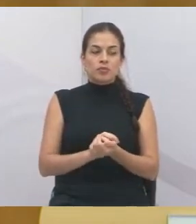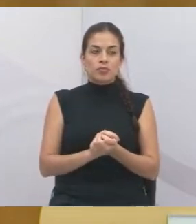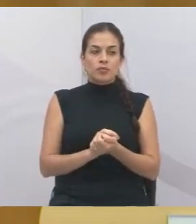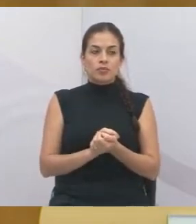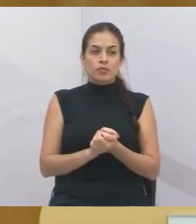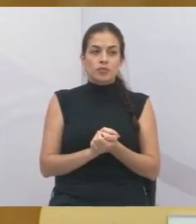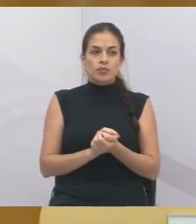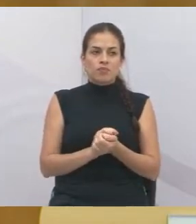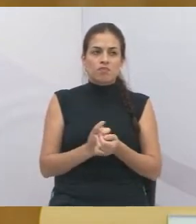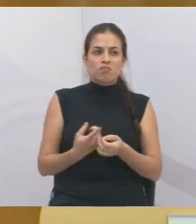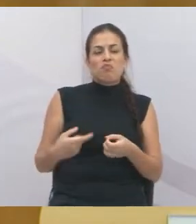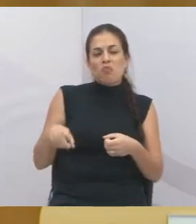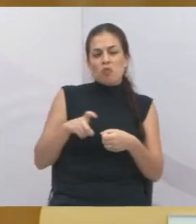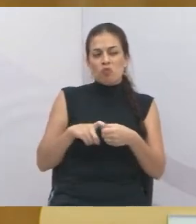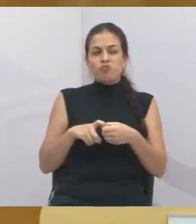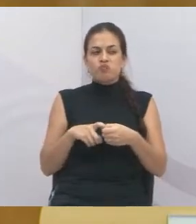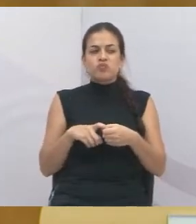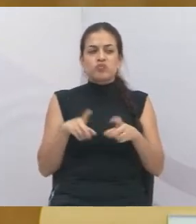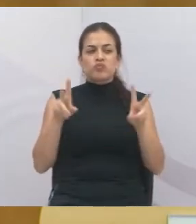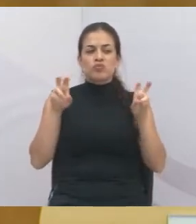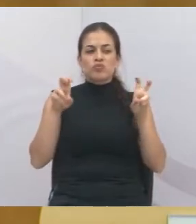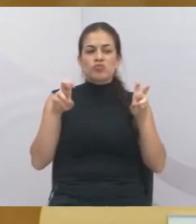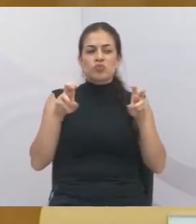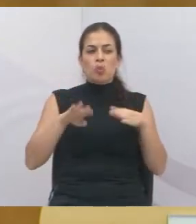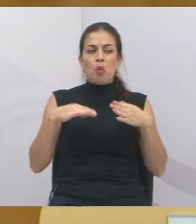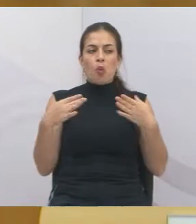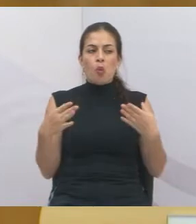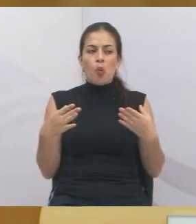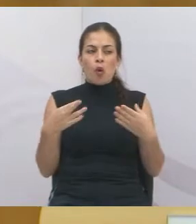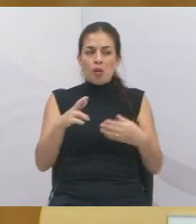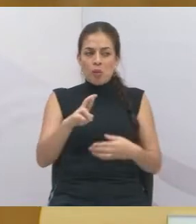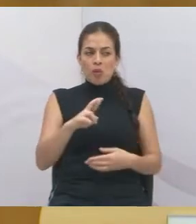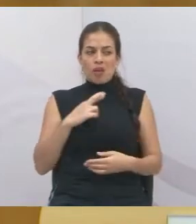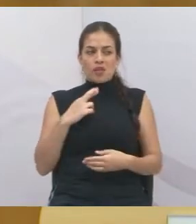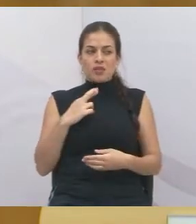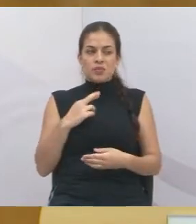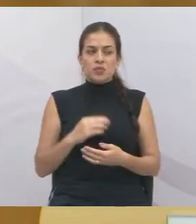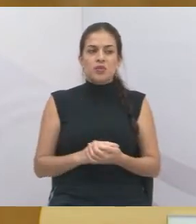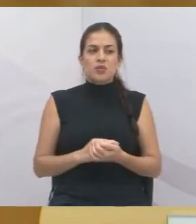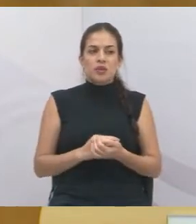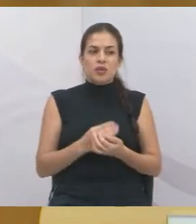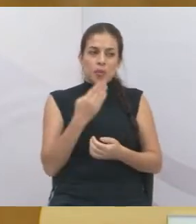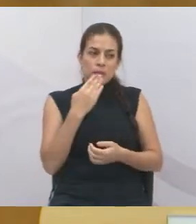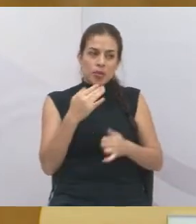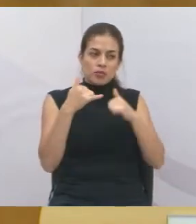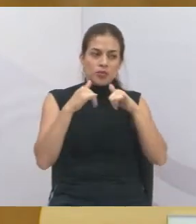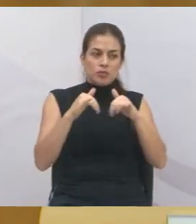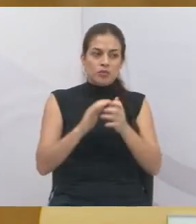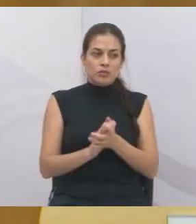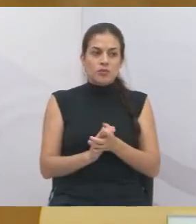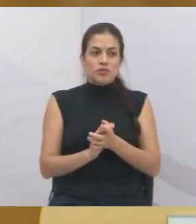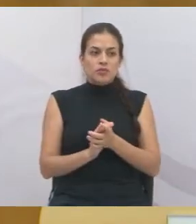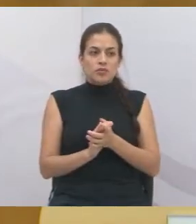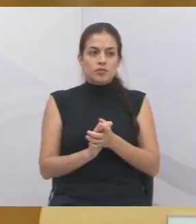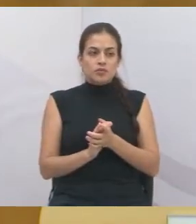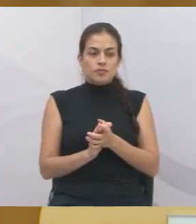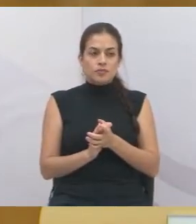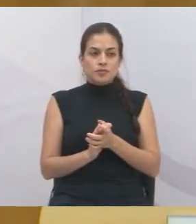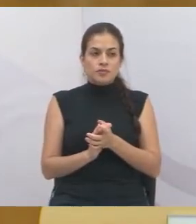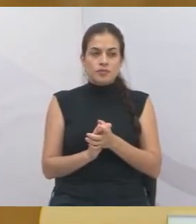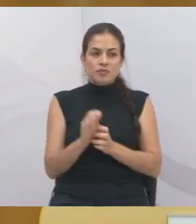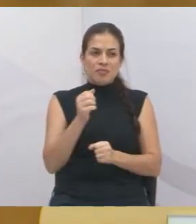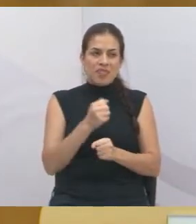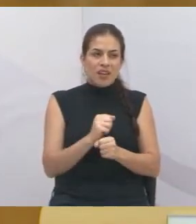respondido. Mas não dá, dinheiro em caixa tem. Essa obra aí é do empréstimo do CAF que nós aprovamos aqui na Câmara